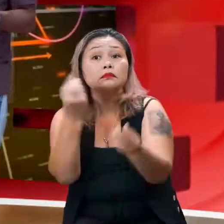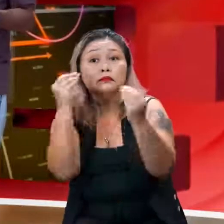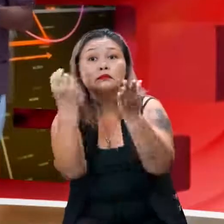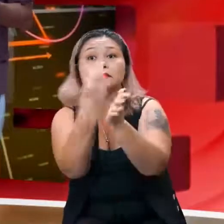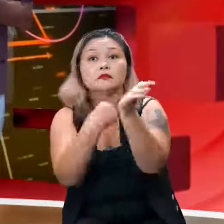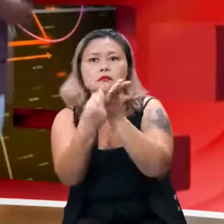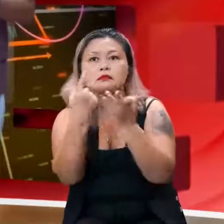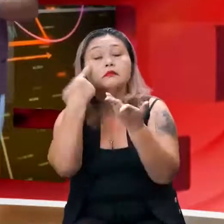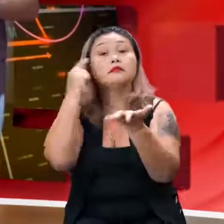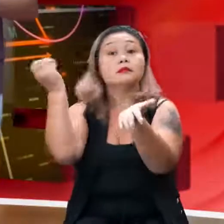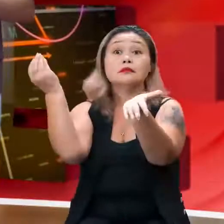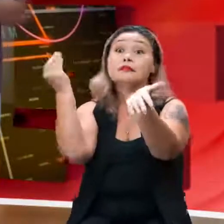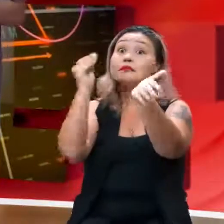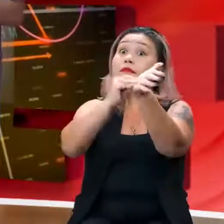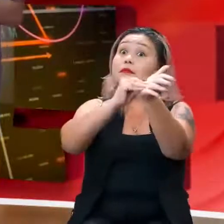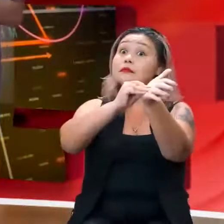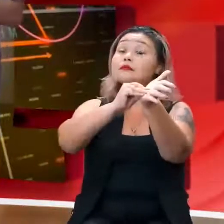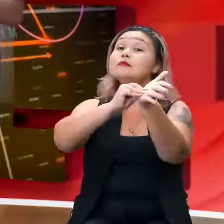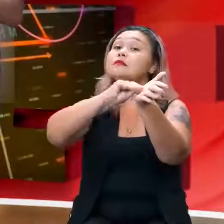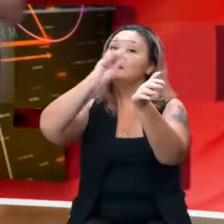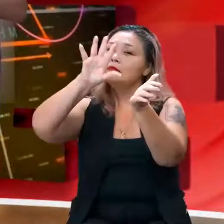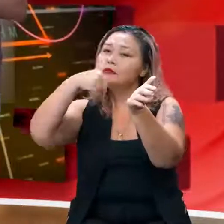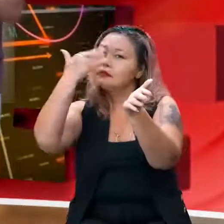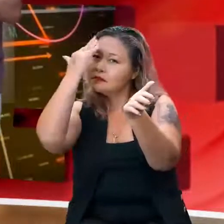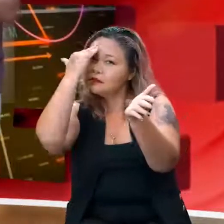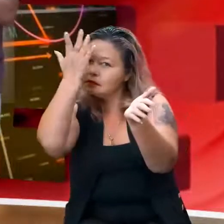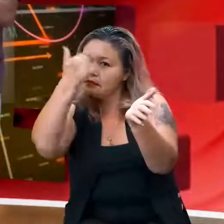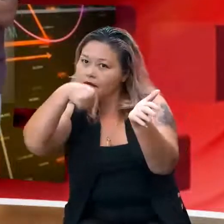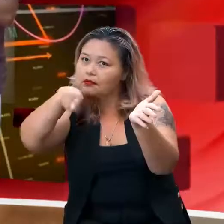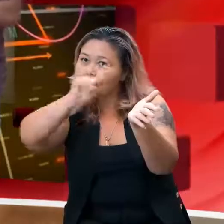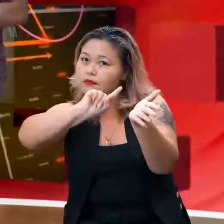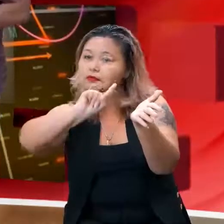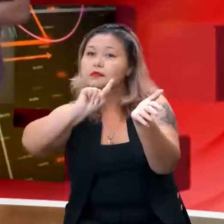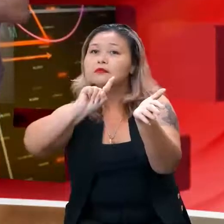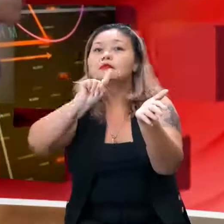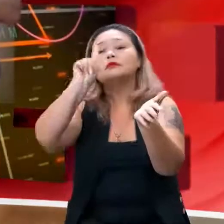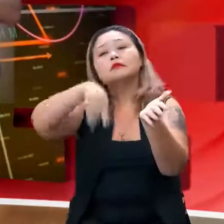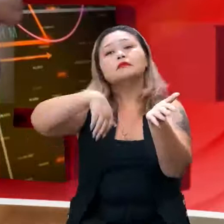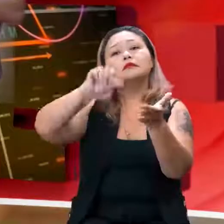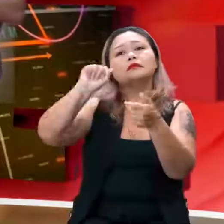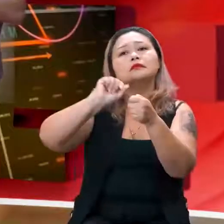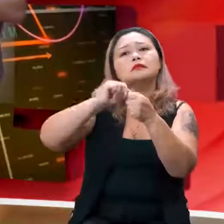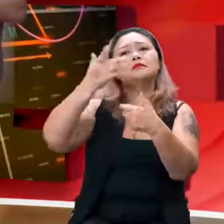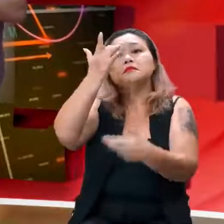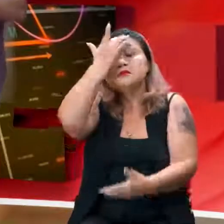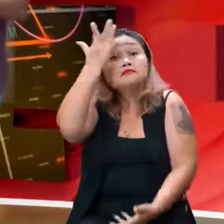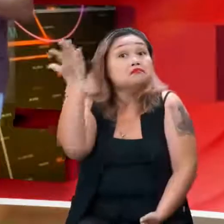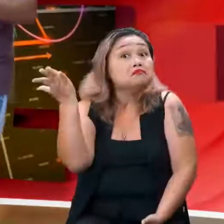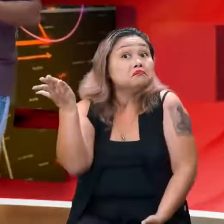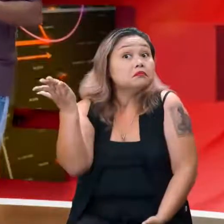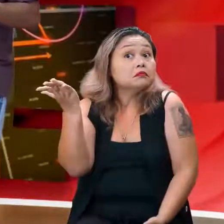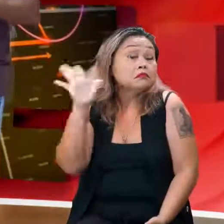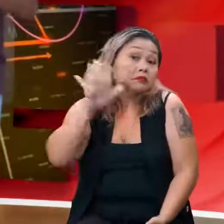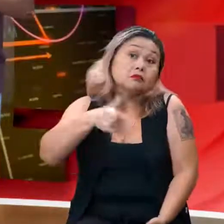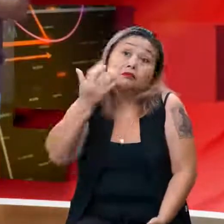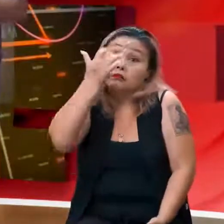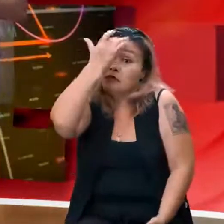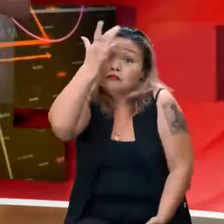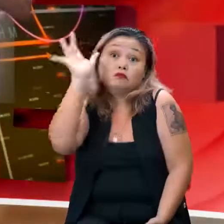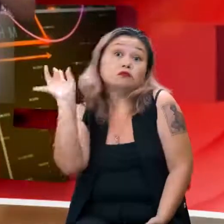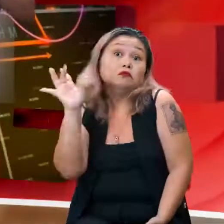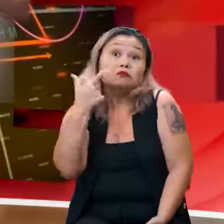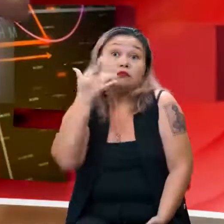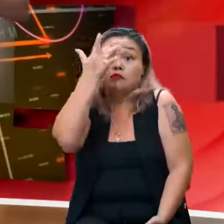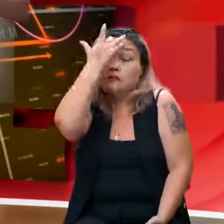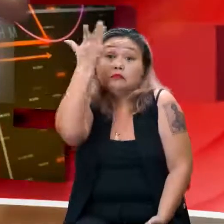observação, você também solta para vocês entenderem. E aí você fala assim, ah, mas se eu falava assim, era mais fácil. É. É, se eu soubesse que era só isso, era mais fácil.